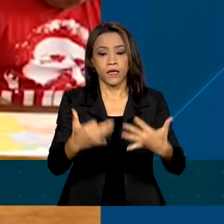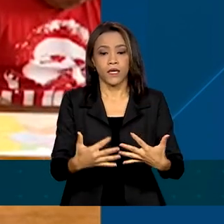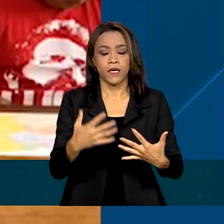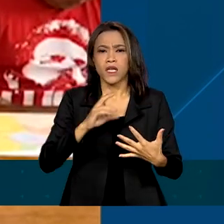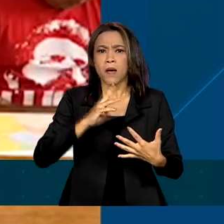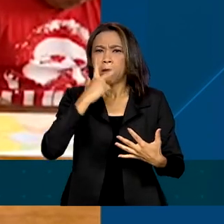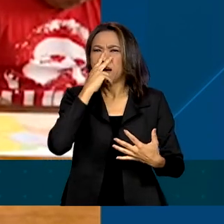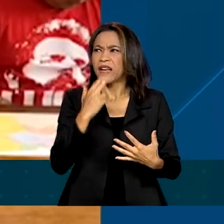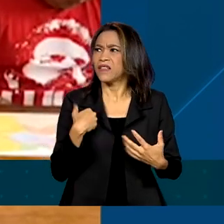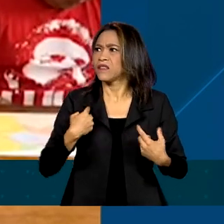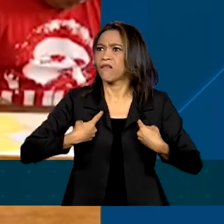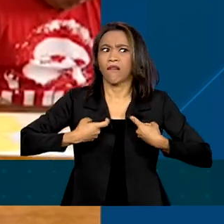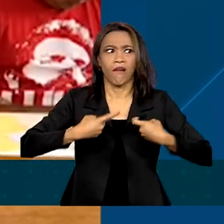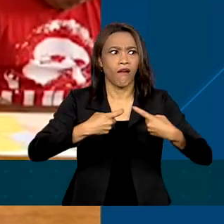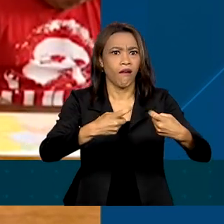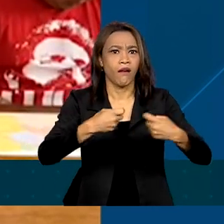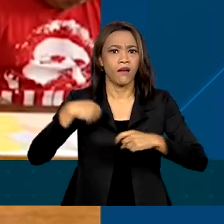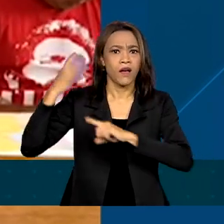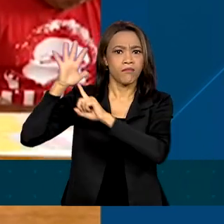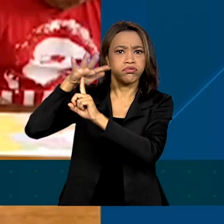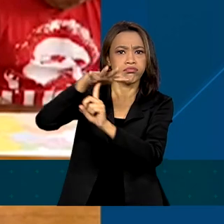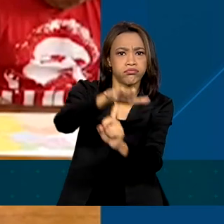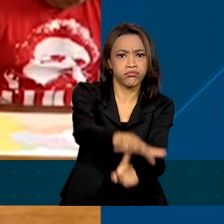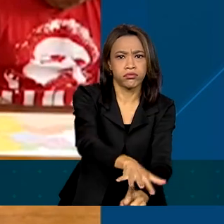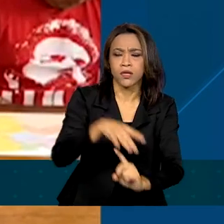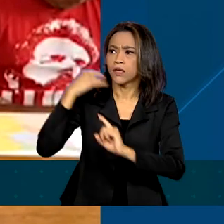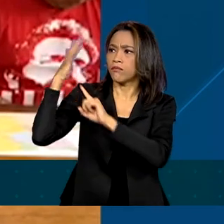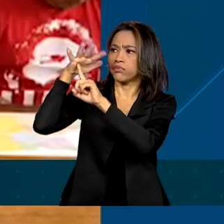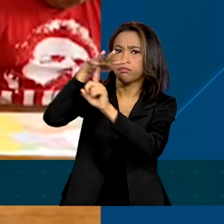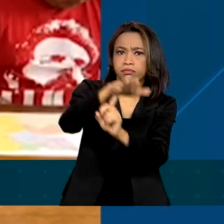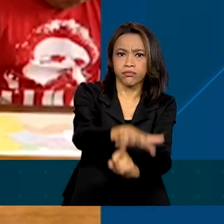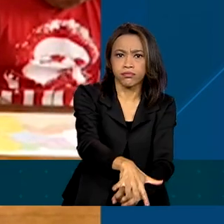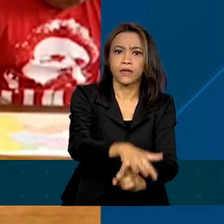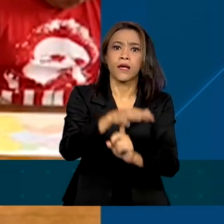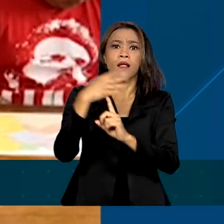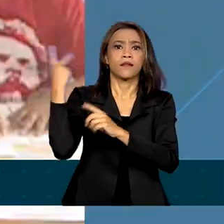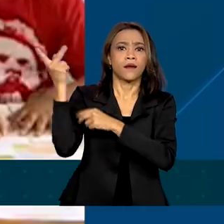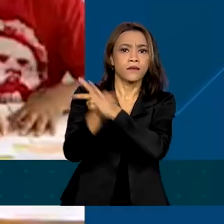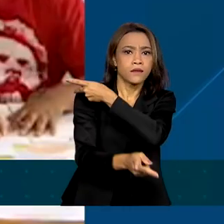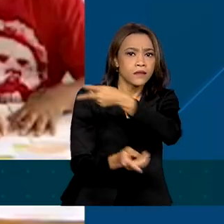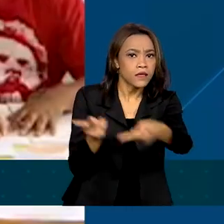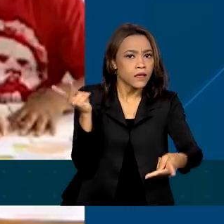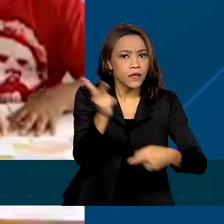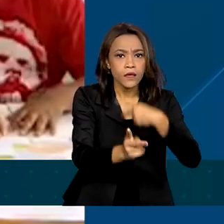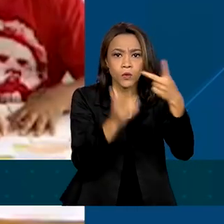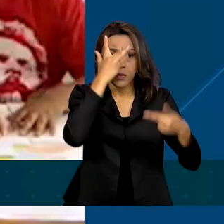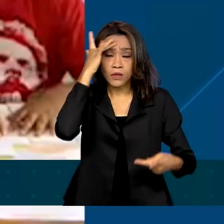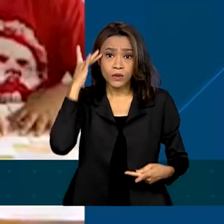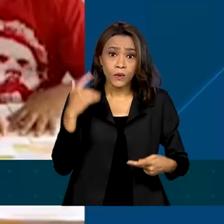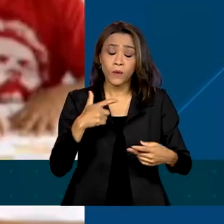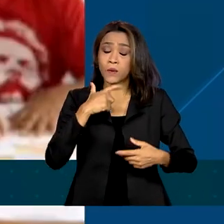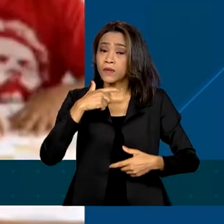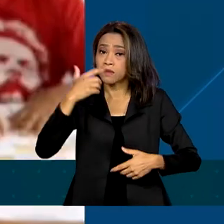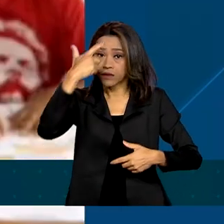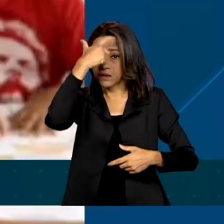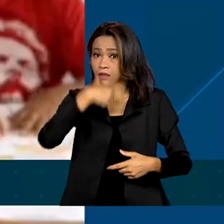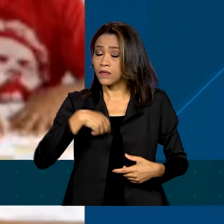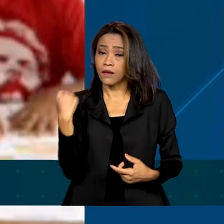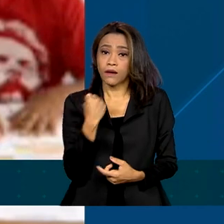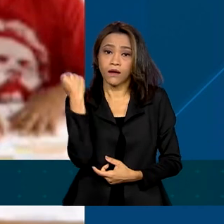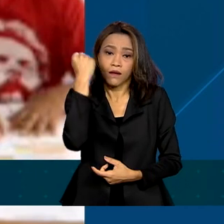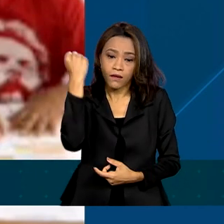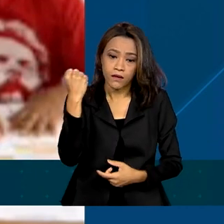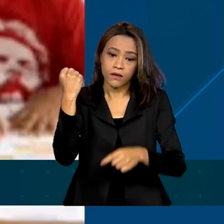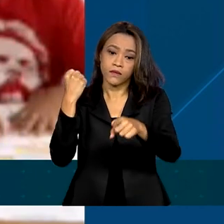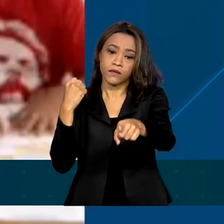linguagem, é todo momento pousando e decolando aeronaves, trazendo e levando pacientes graves. Nós descemos dentro do garimbo. Então, o garimbo